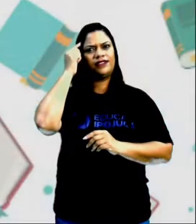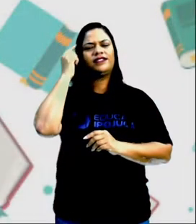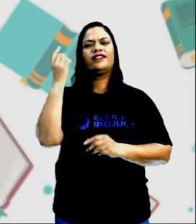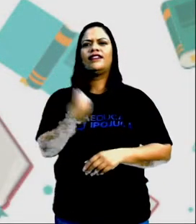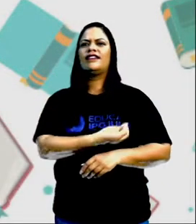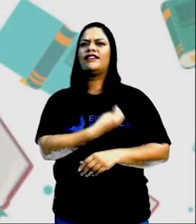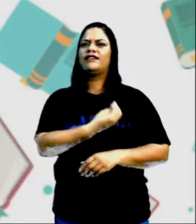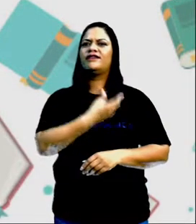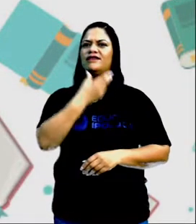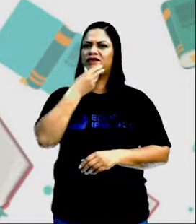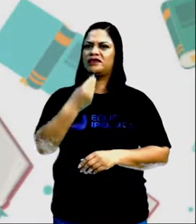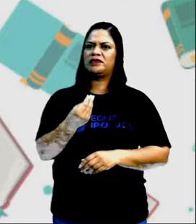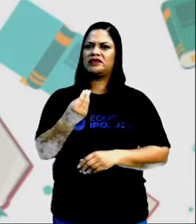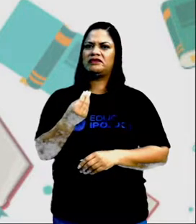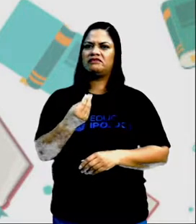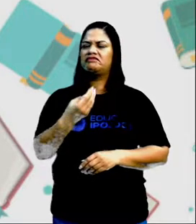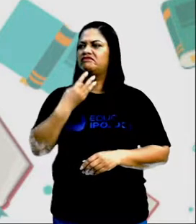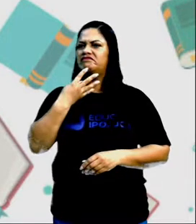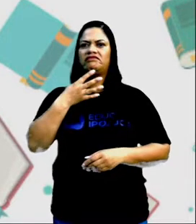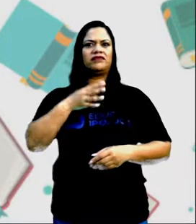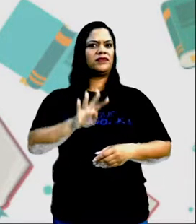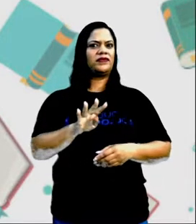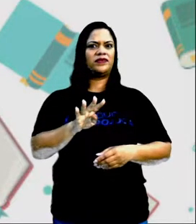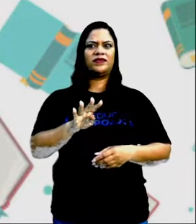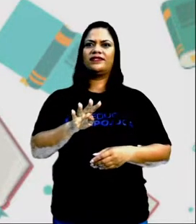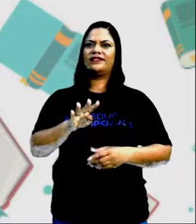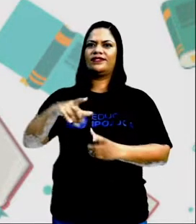a vida do homem sem conhecer a roda?